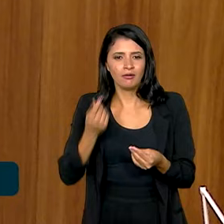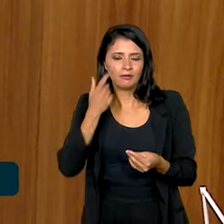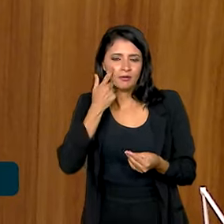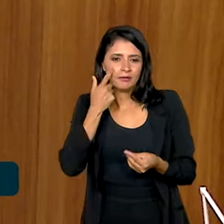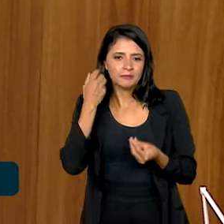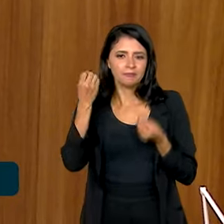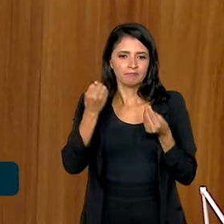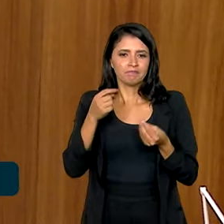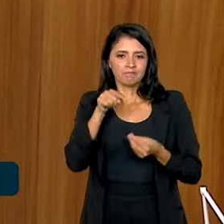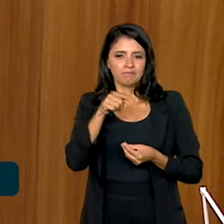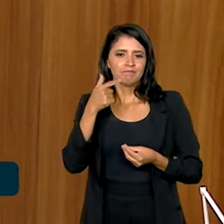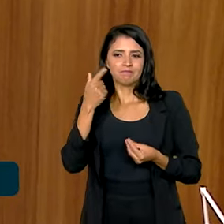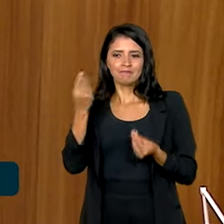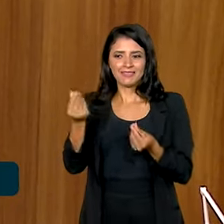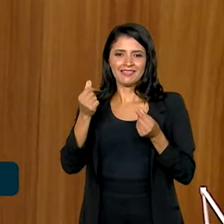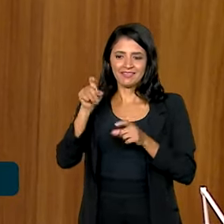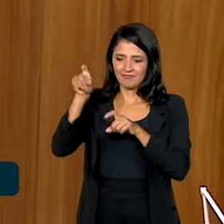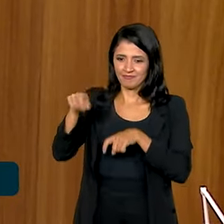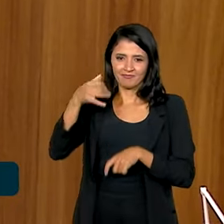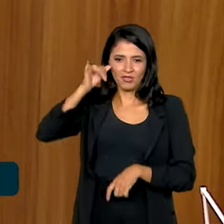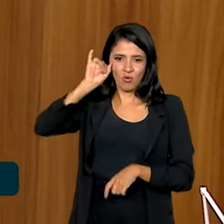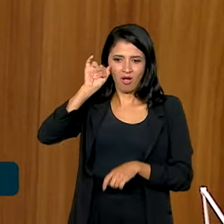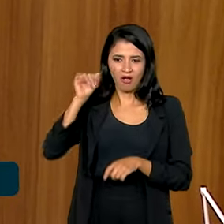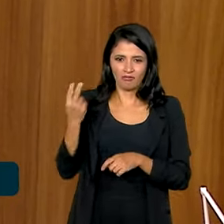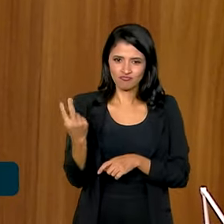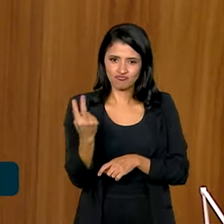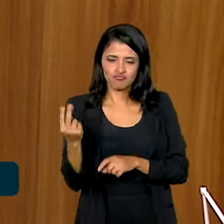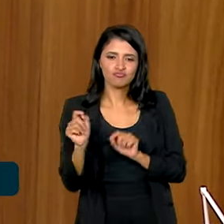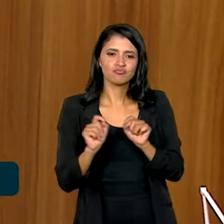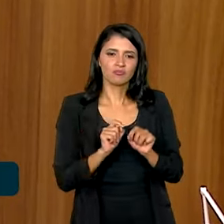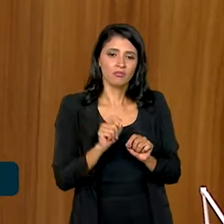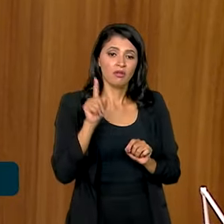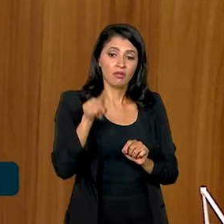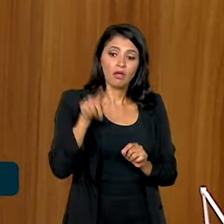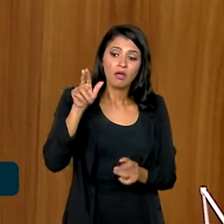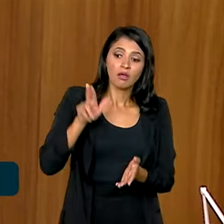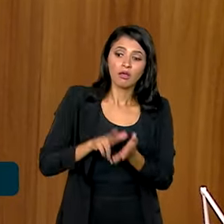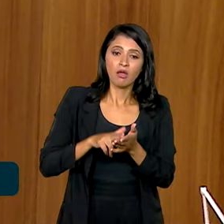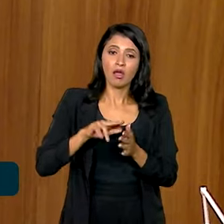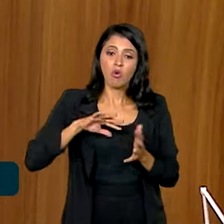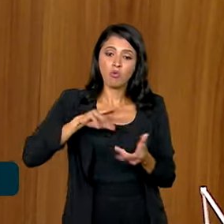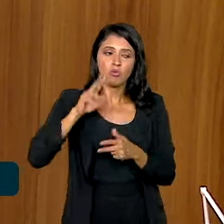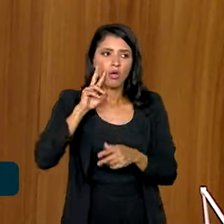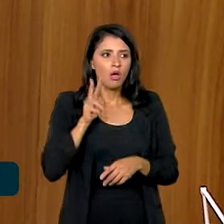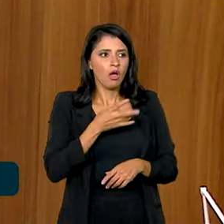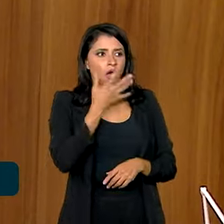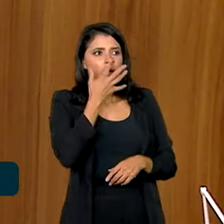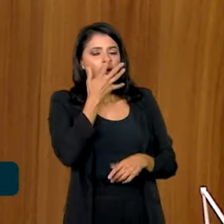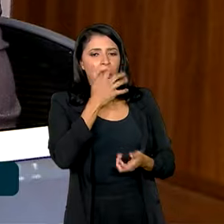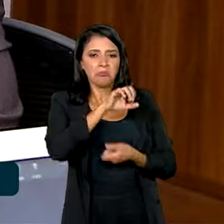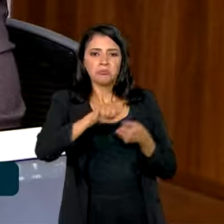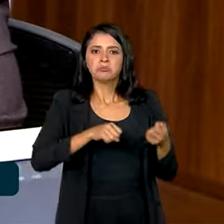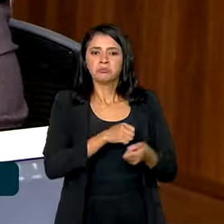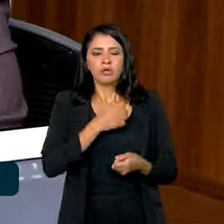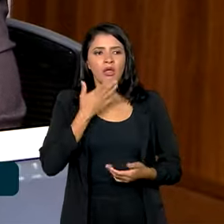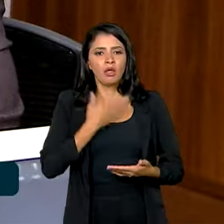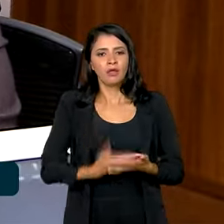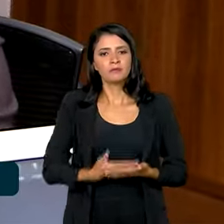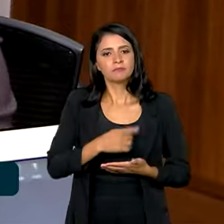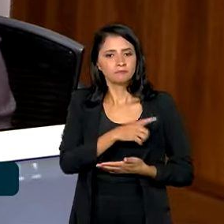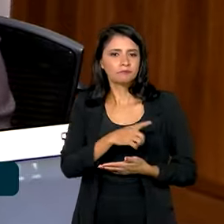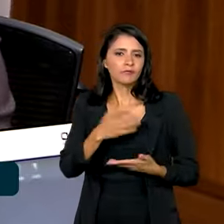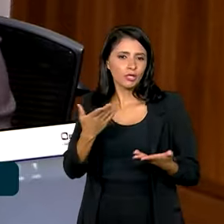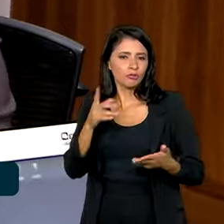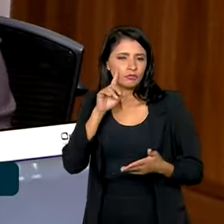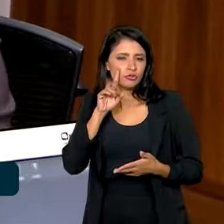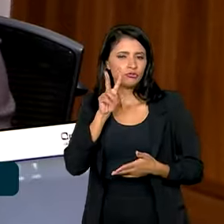essa pecuária e essa agricultura sejam reconhecidas mundialmente de forma sustentável. Ministro, ouvimos